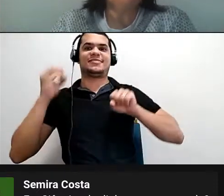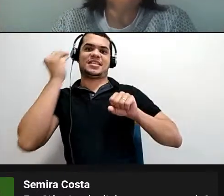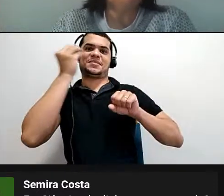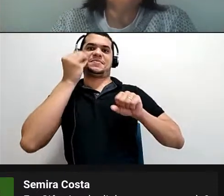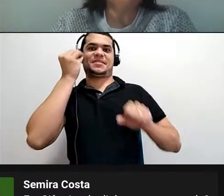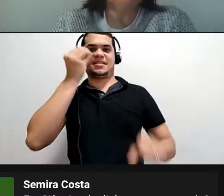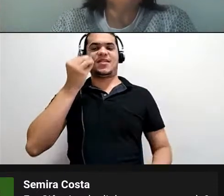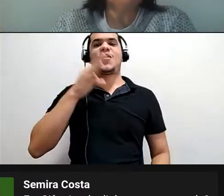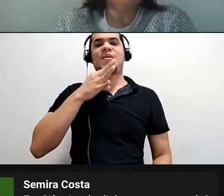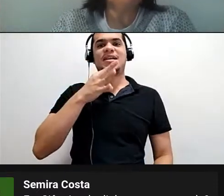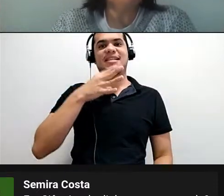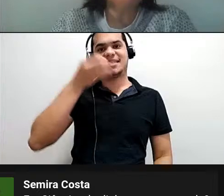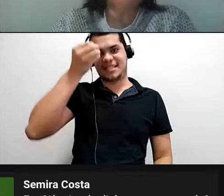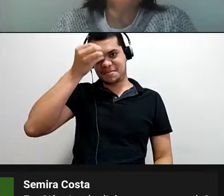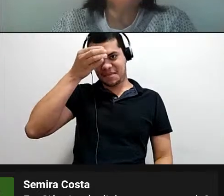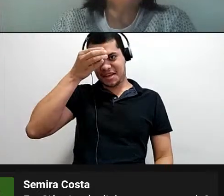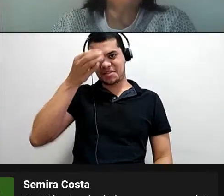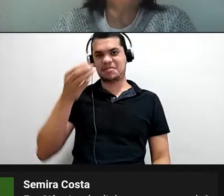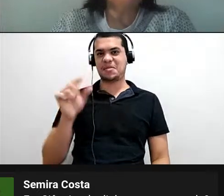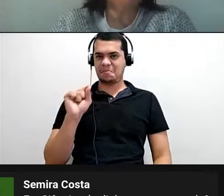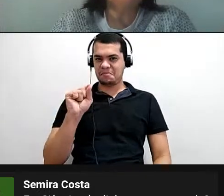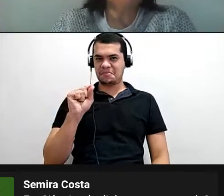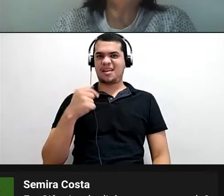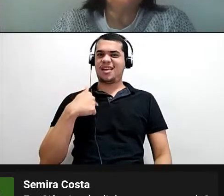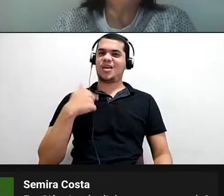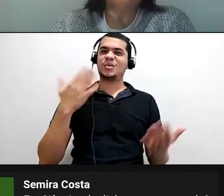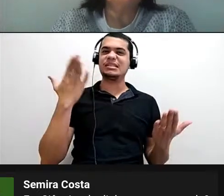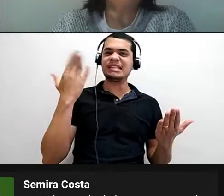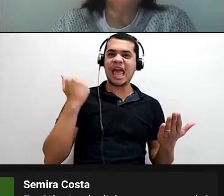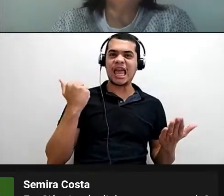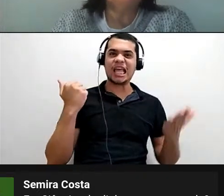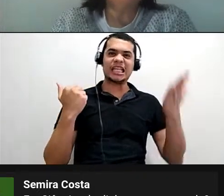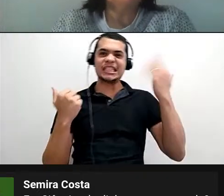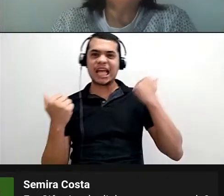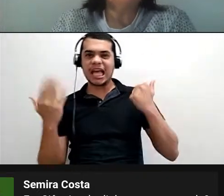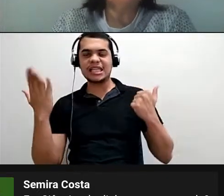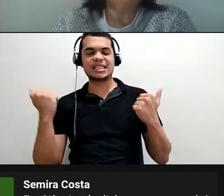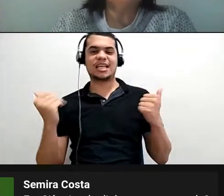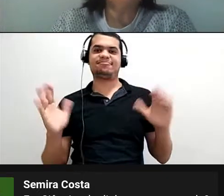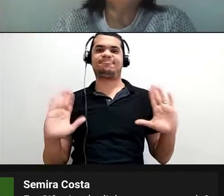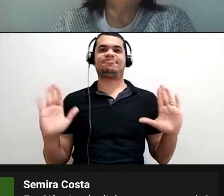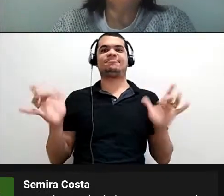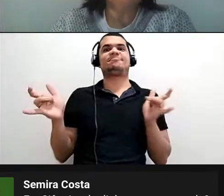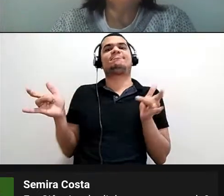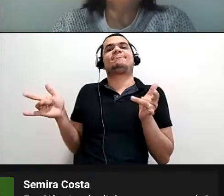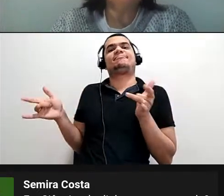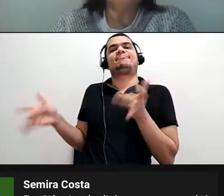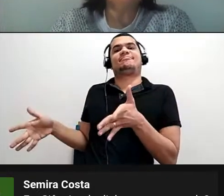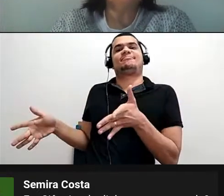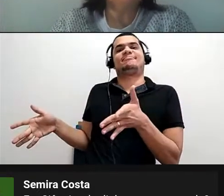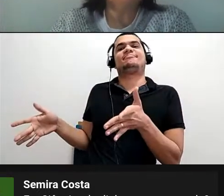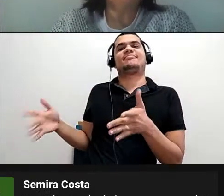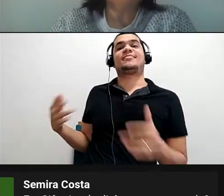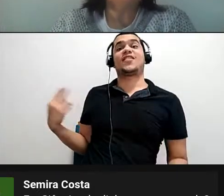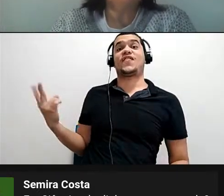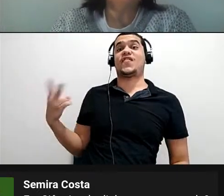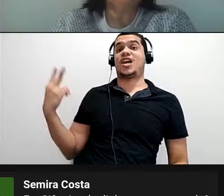Tipo, vou abrir mão do que eu sei, né? Isso, e dos valores também, né?